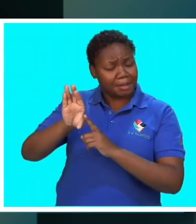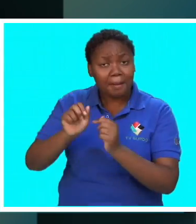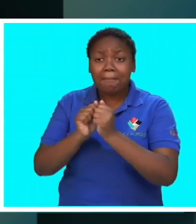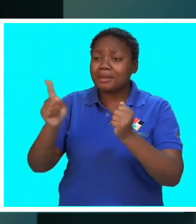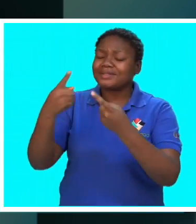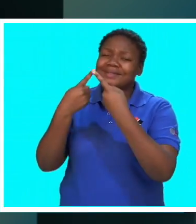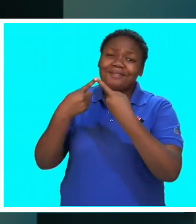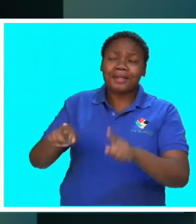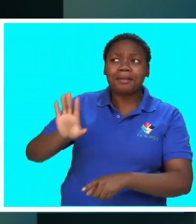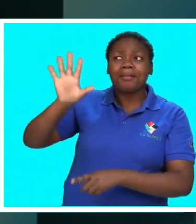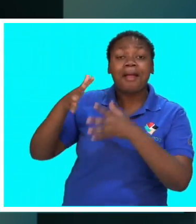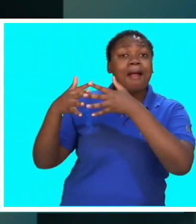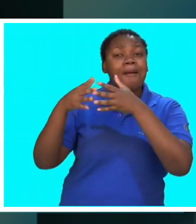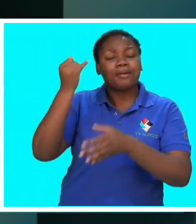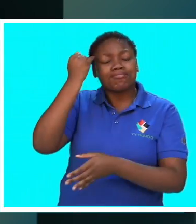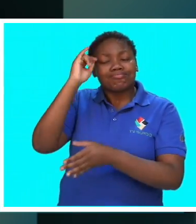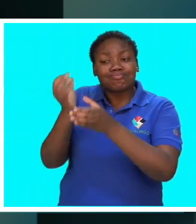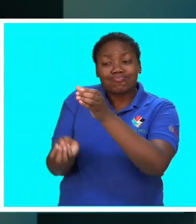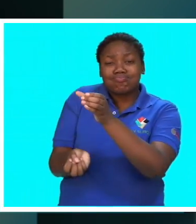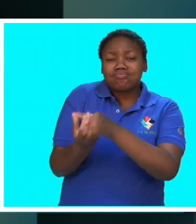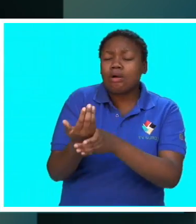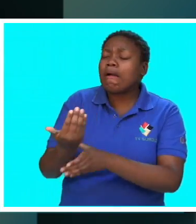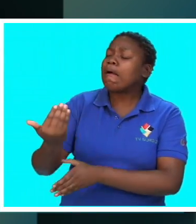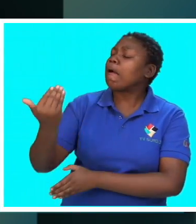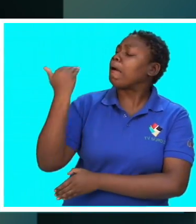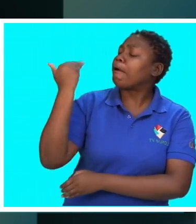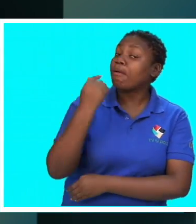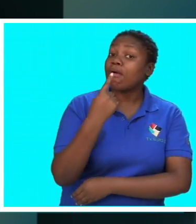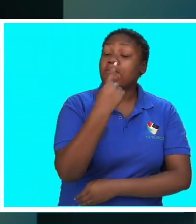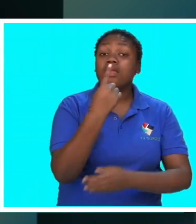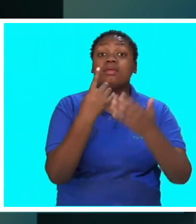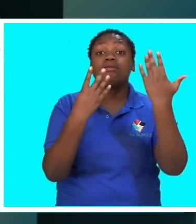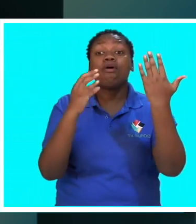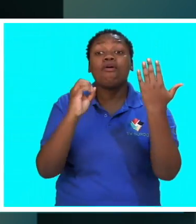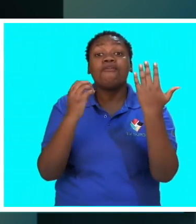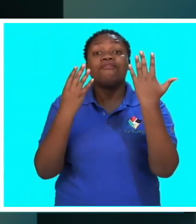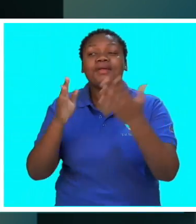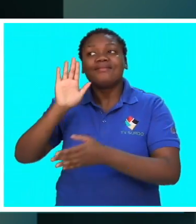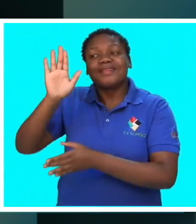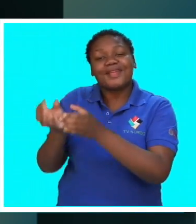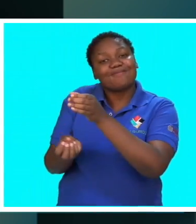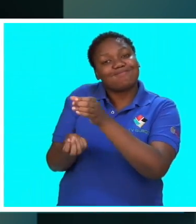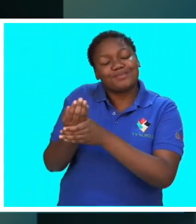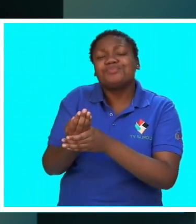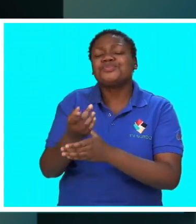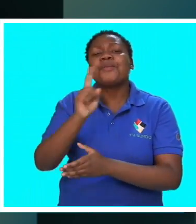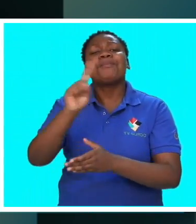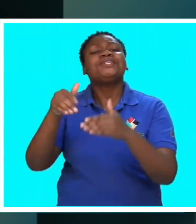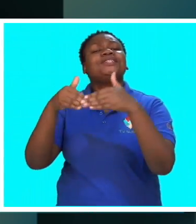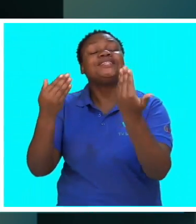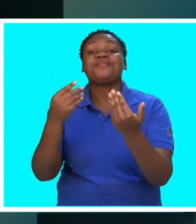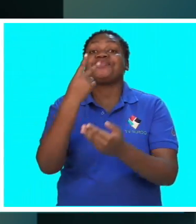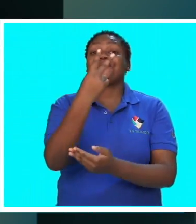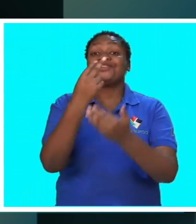ocorreram a partir de 1909 em diferentes dias de fevereiro e março, dependendo do país. A primeira celebração